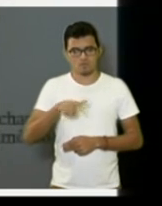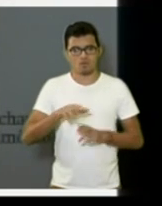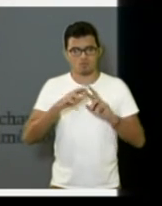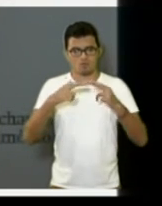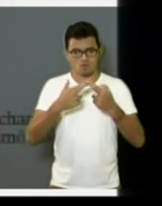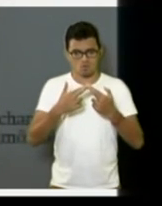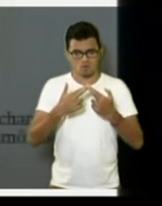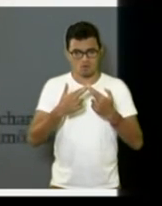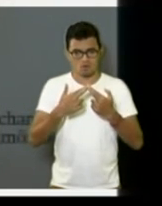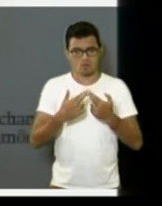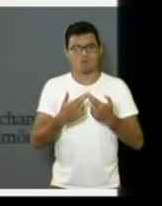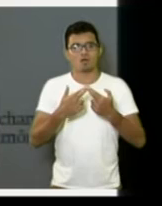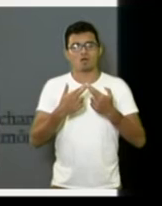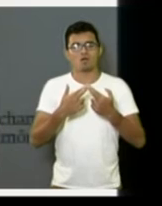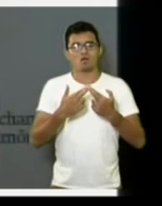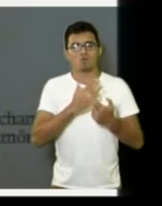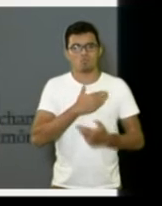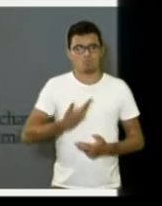para discutir